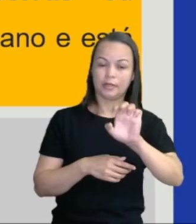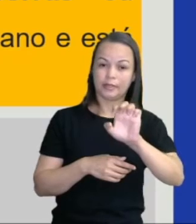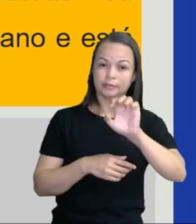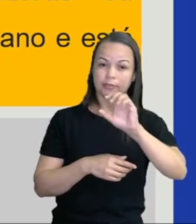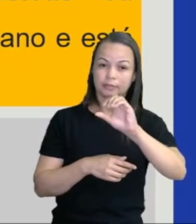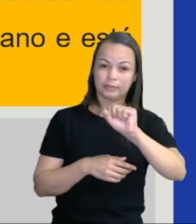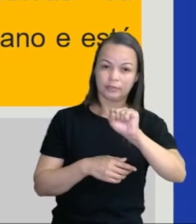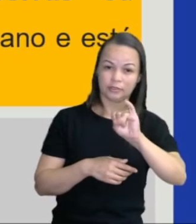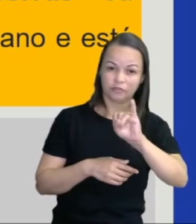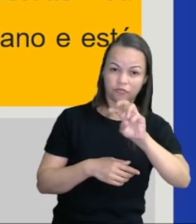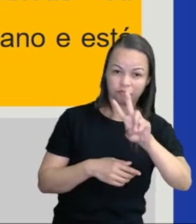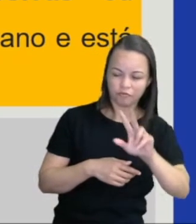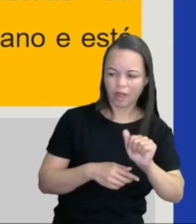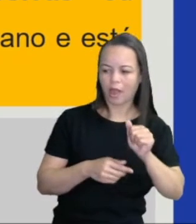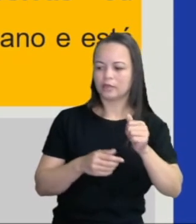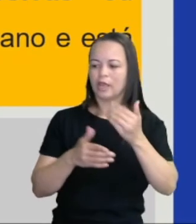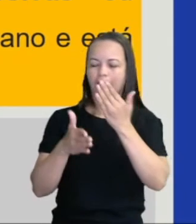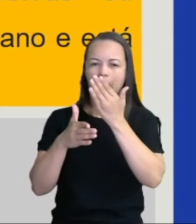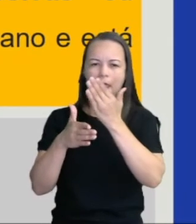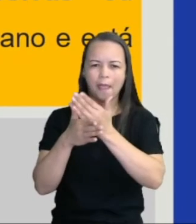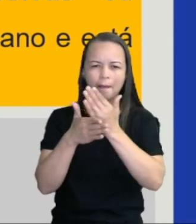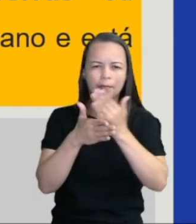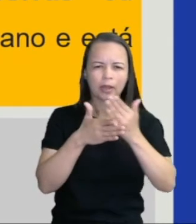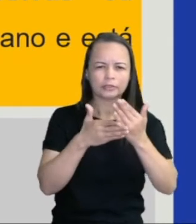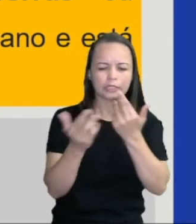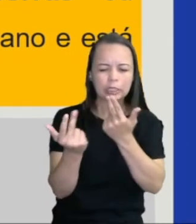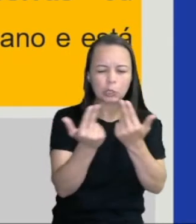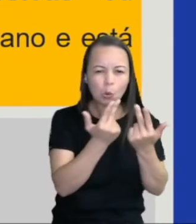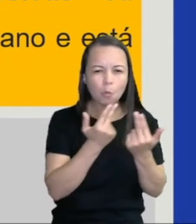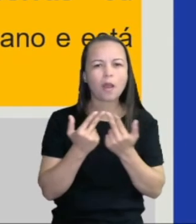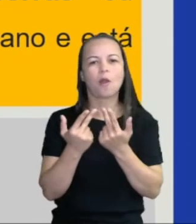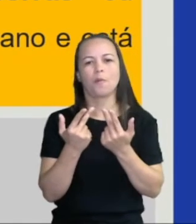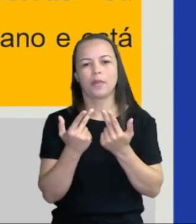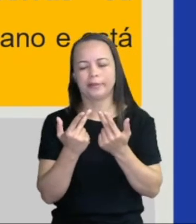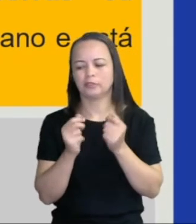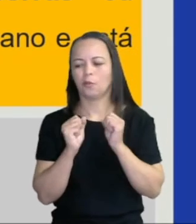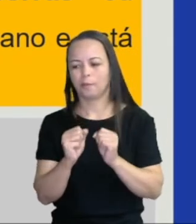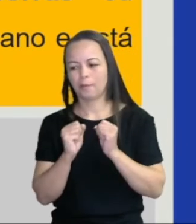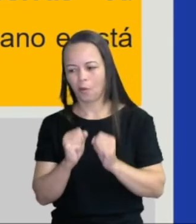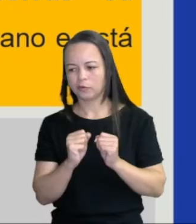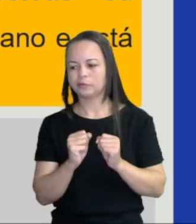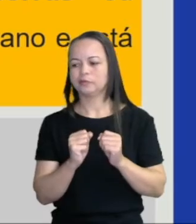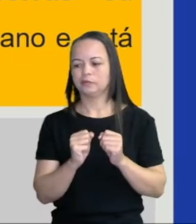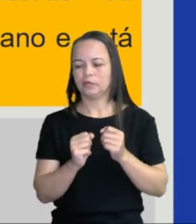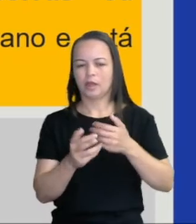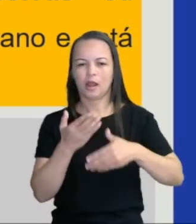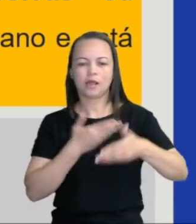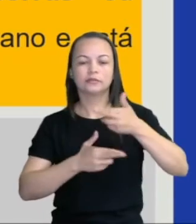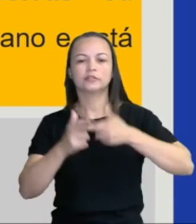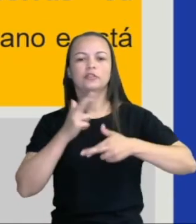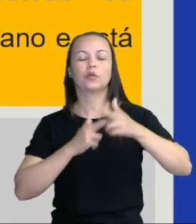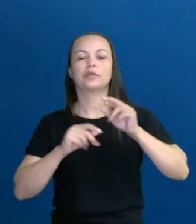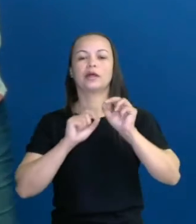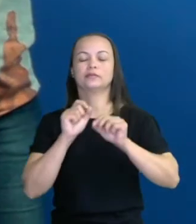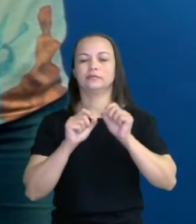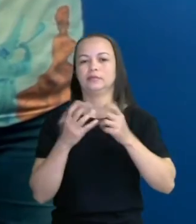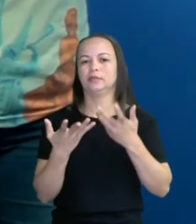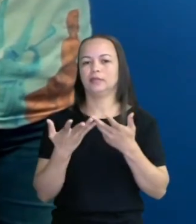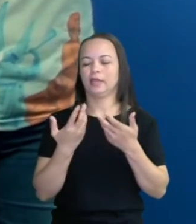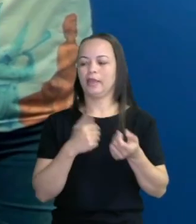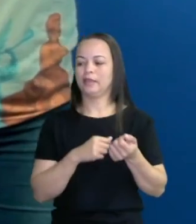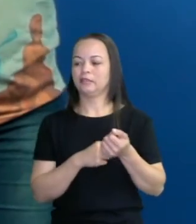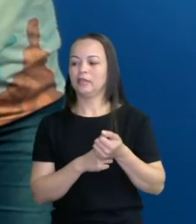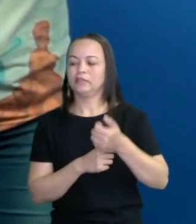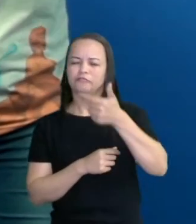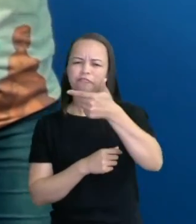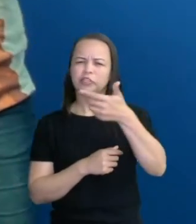repartir igualmente. Então, eu posso repartir igualmente. Então, 24, tirei 6, fiquei com 18. Fui para o